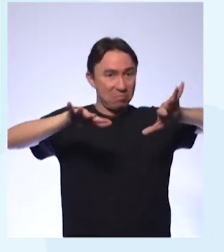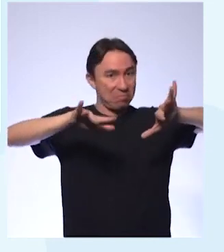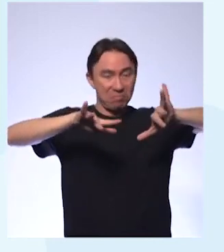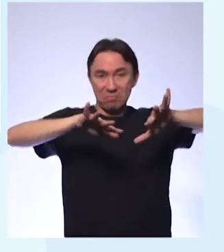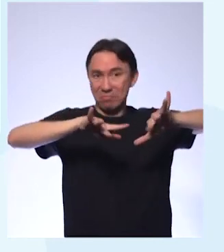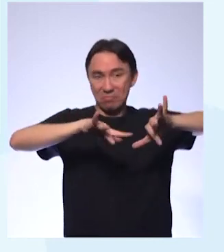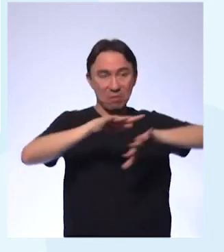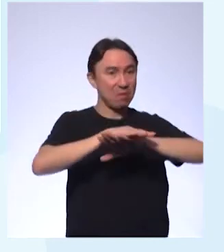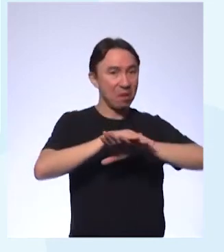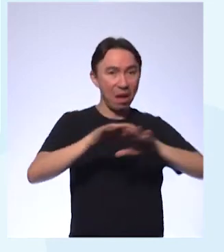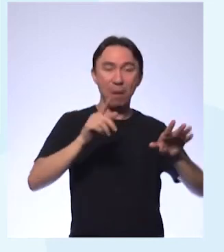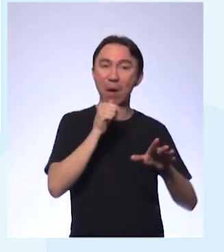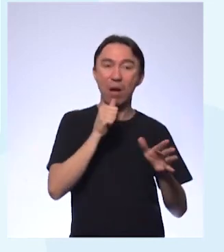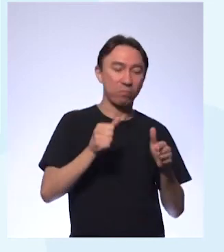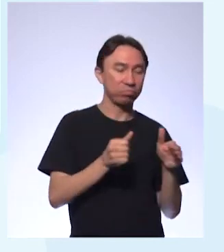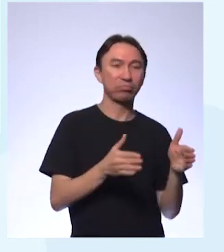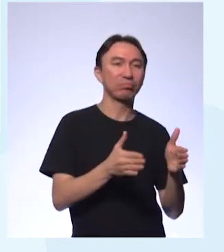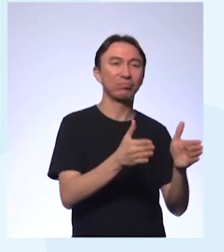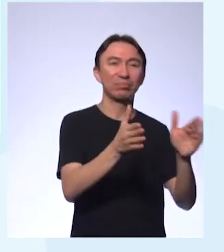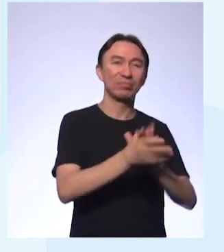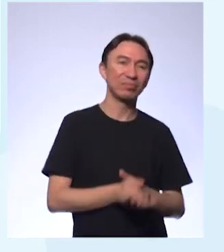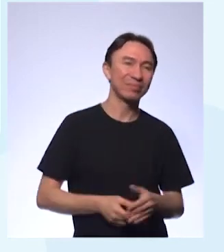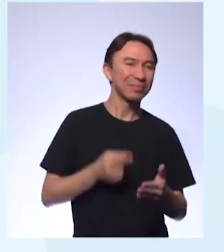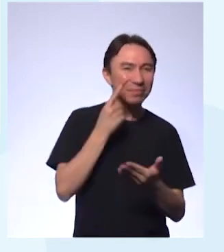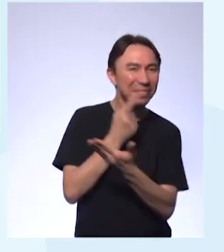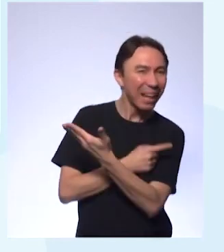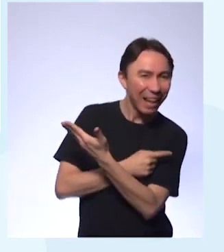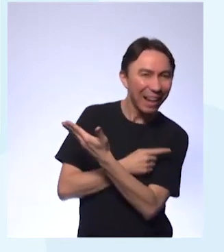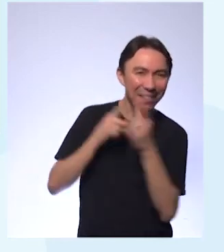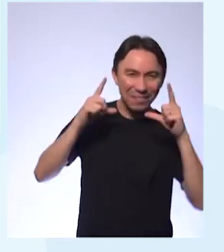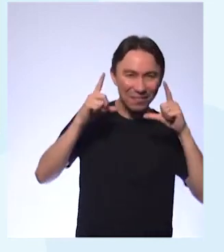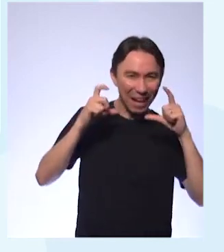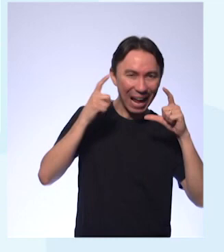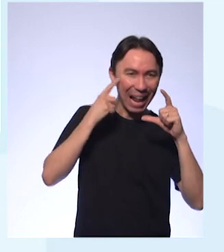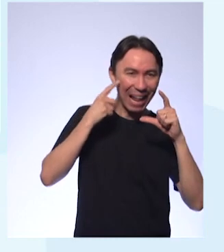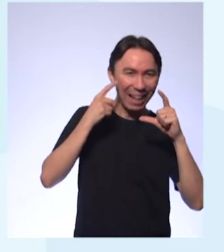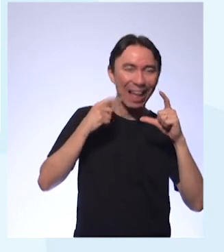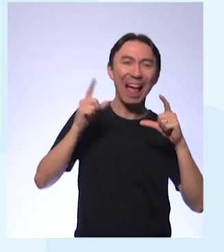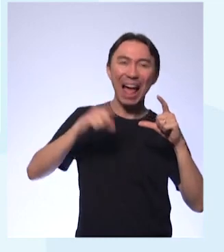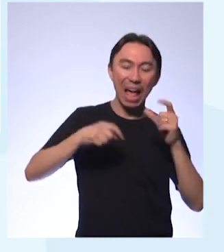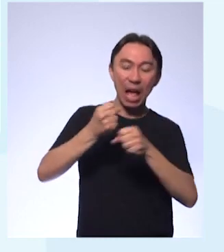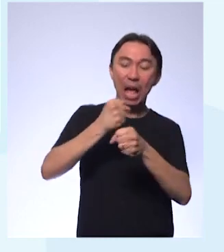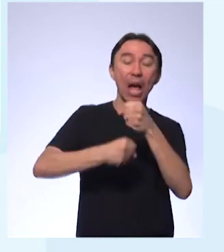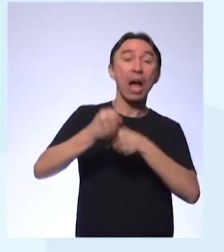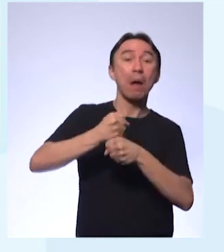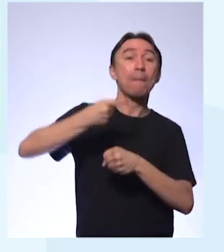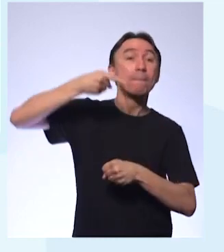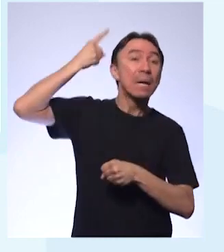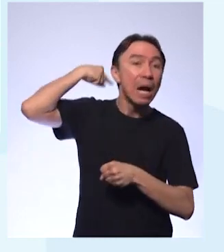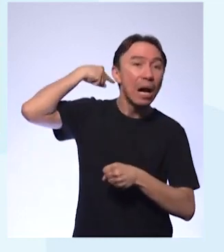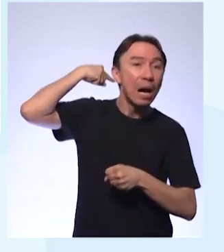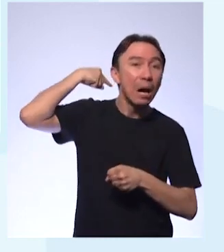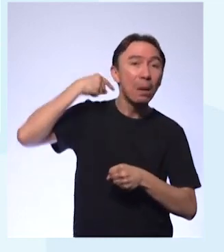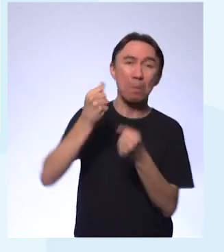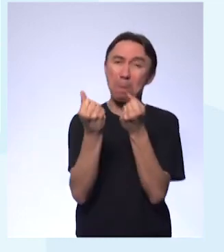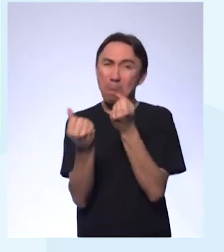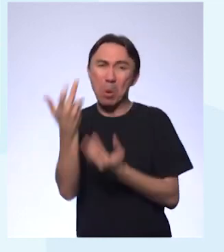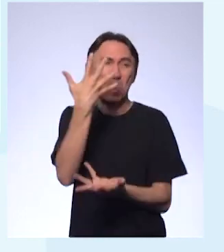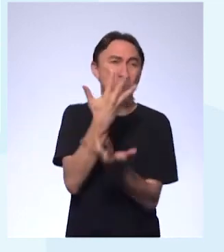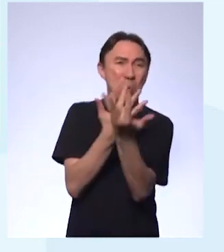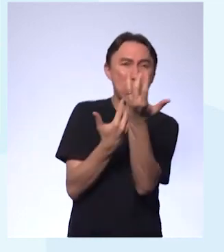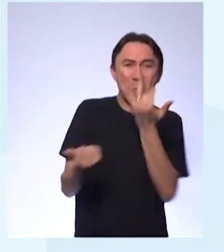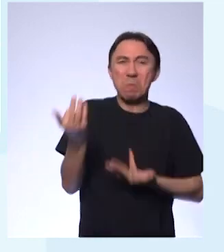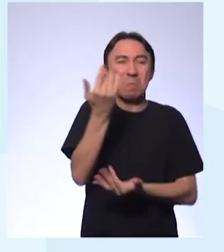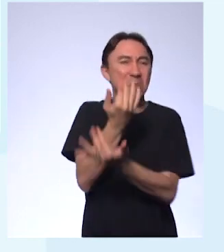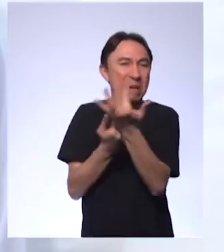queimadas no Brasil olha que bonitinho iluminado então, isso é do ano passado nem é desse ano tá bom? então,